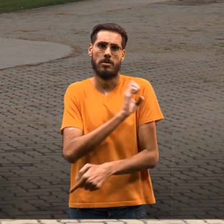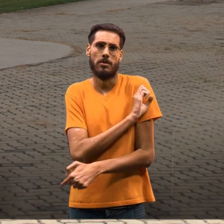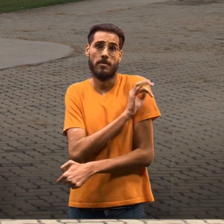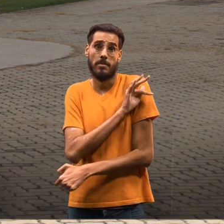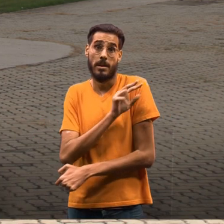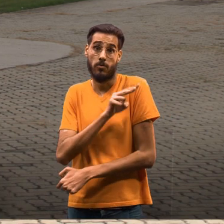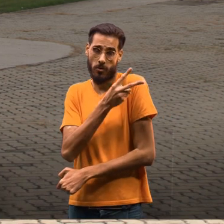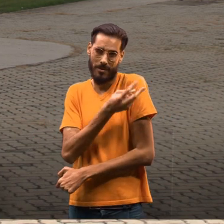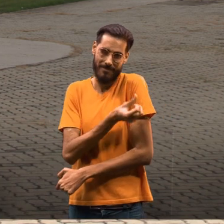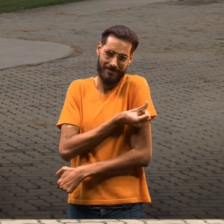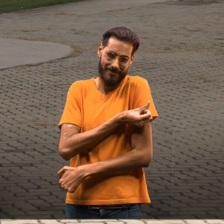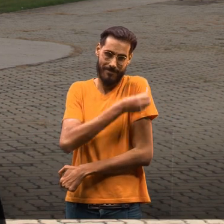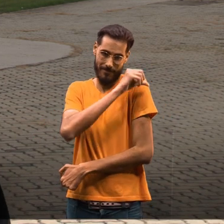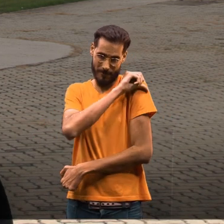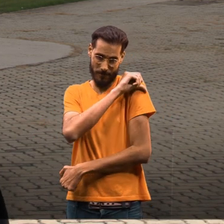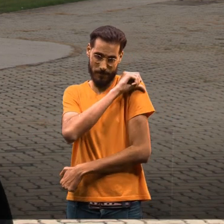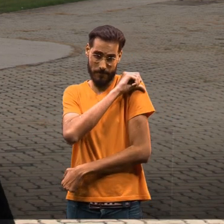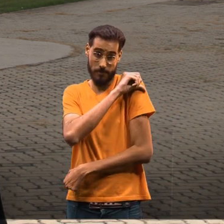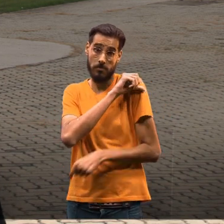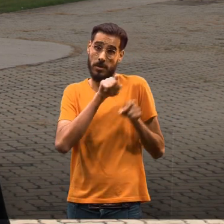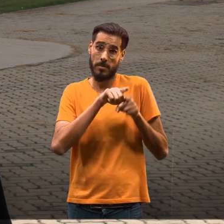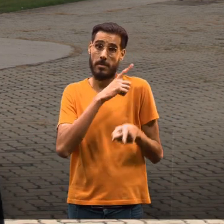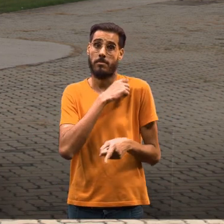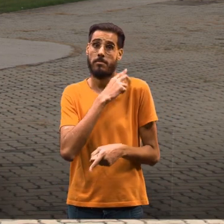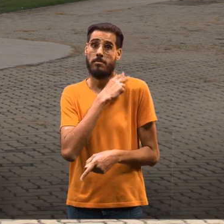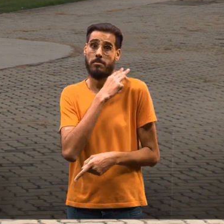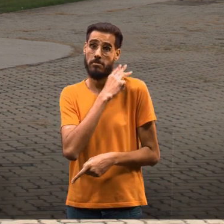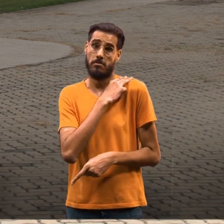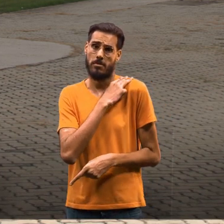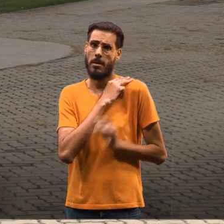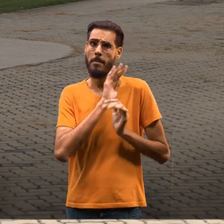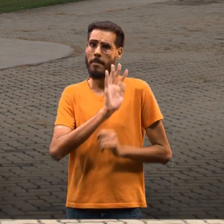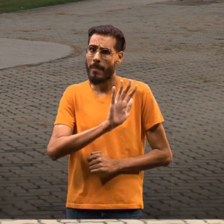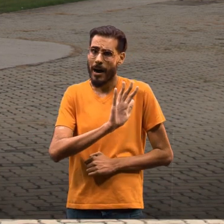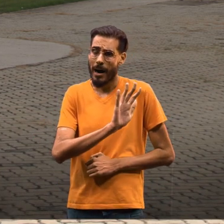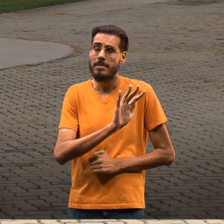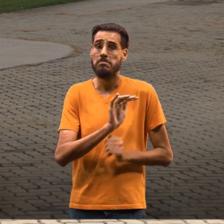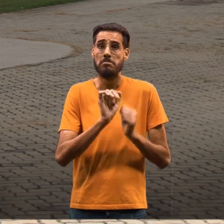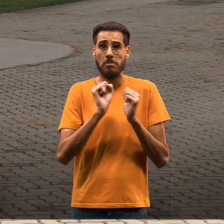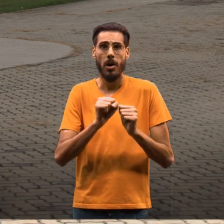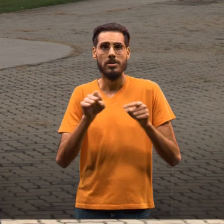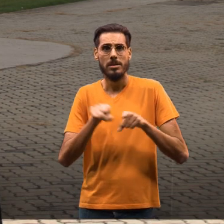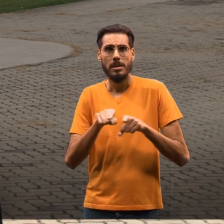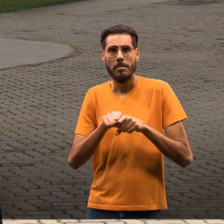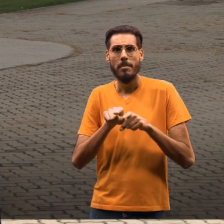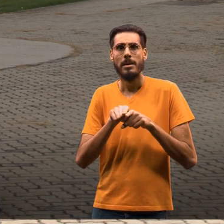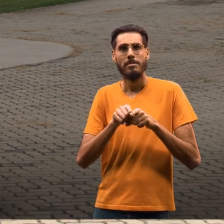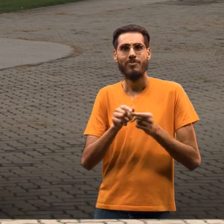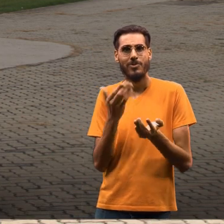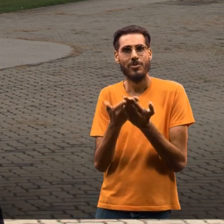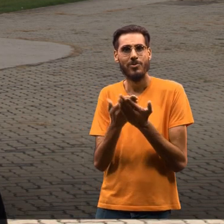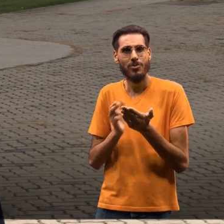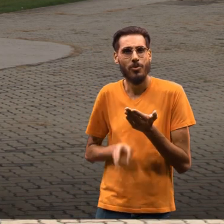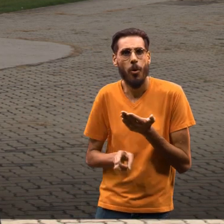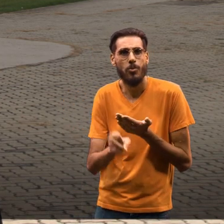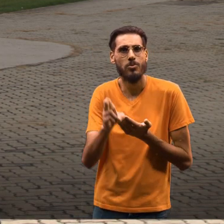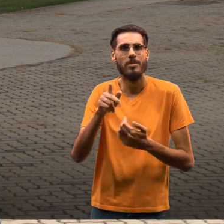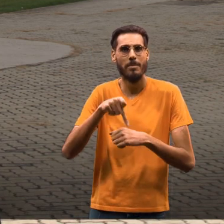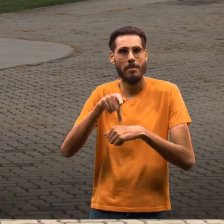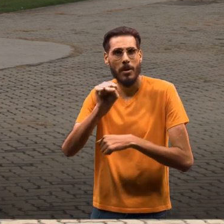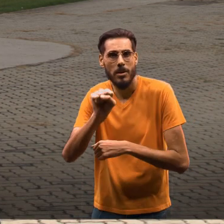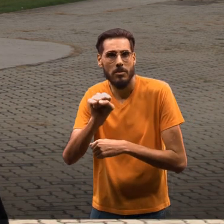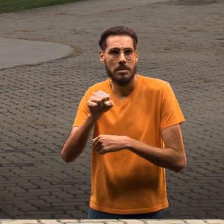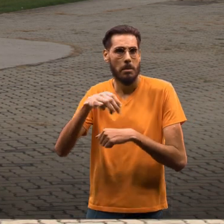ensino fundamental 2, que seria do sexto ao nono ano, e no ensino médio, mas também tem plenas condições de avançar numa